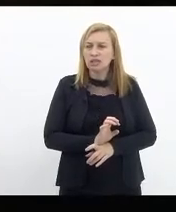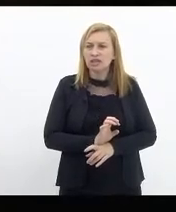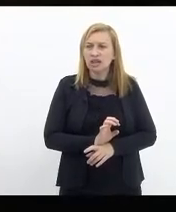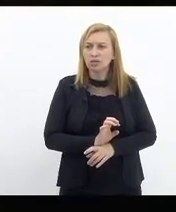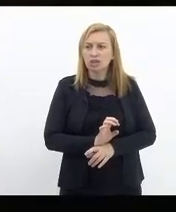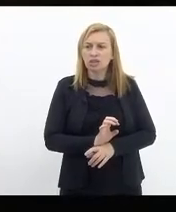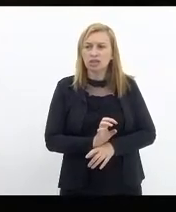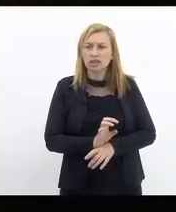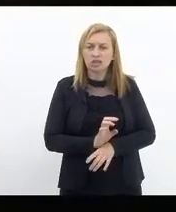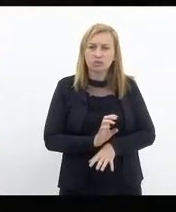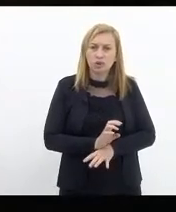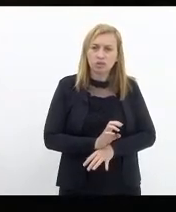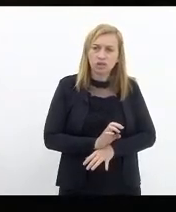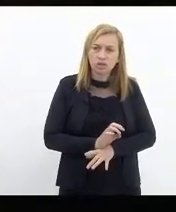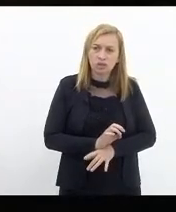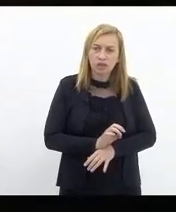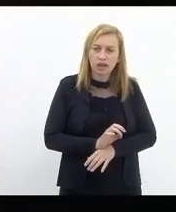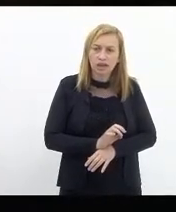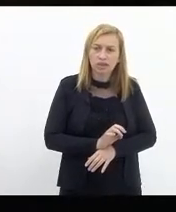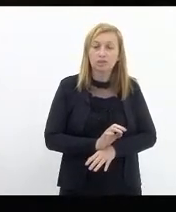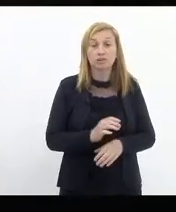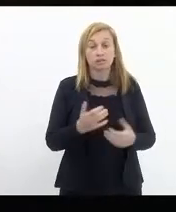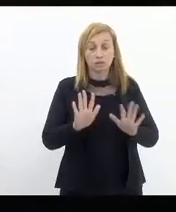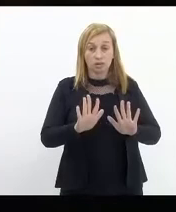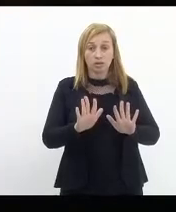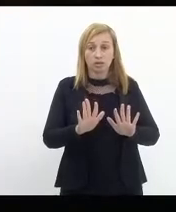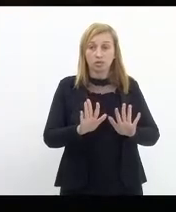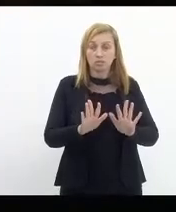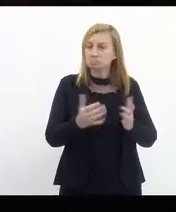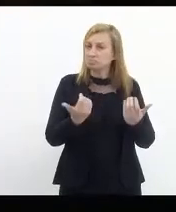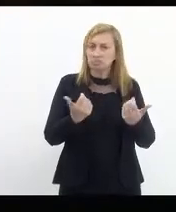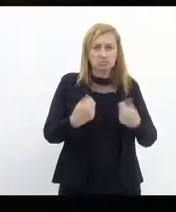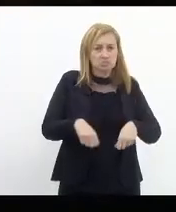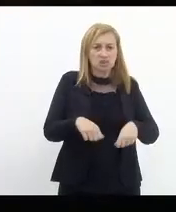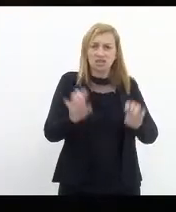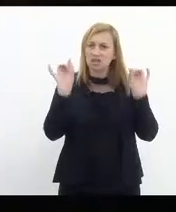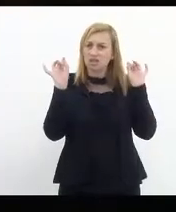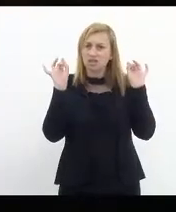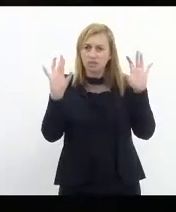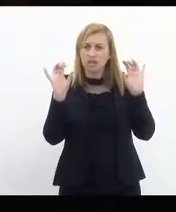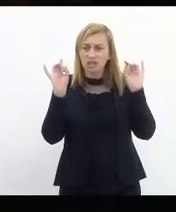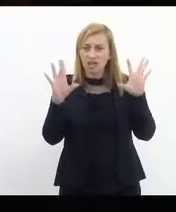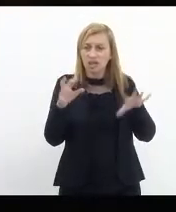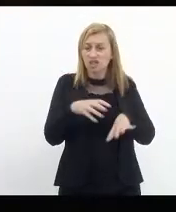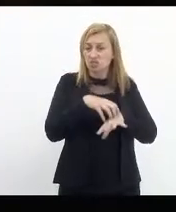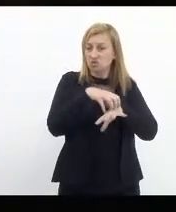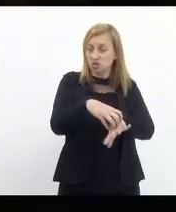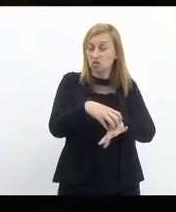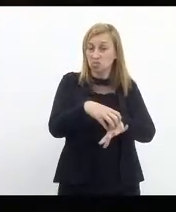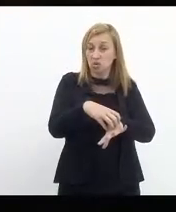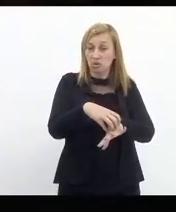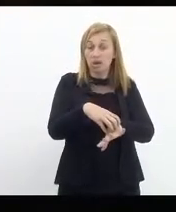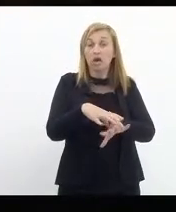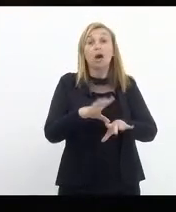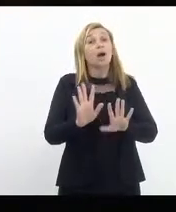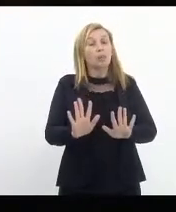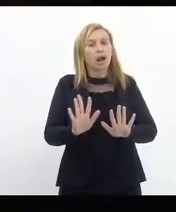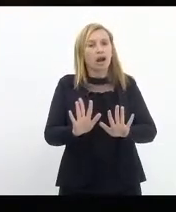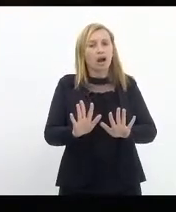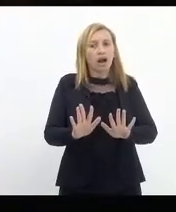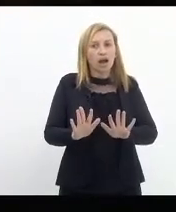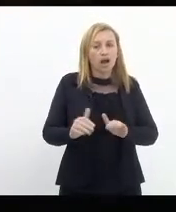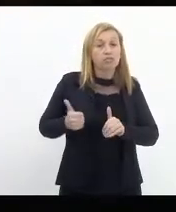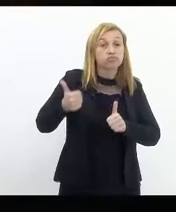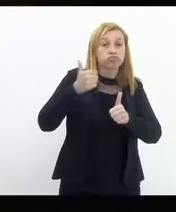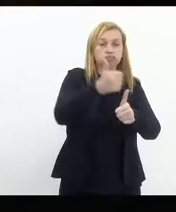que precisa de uma pessoa, não precisa ser um especialista em transporte para assumir